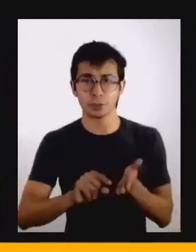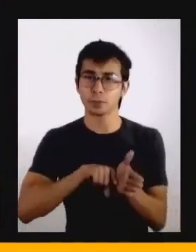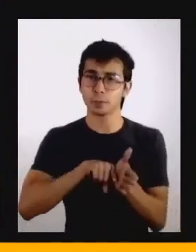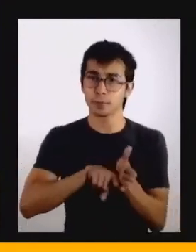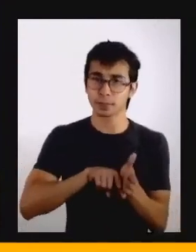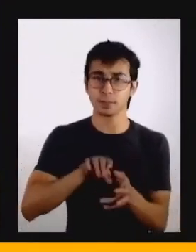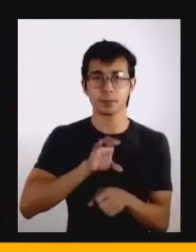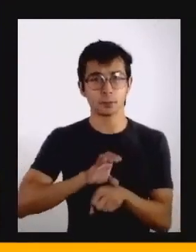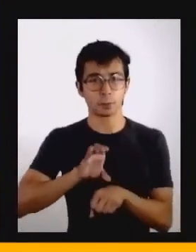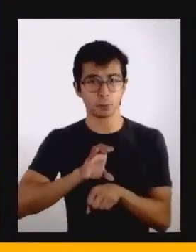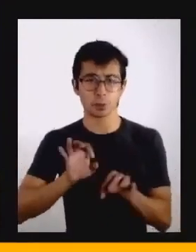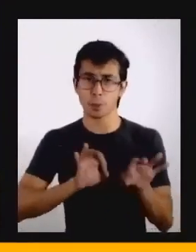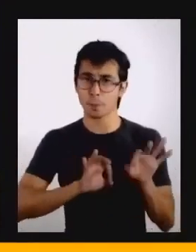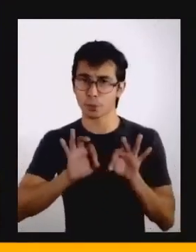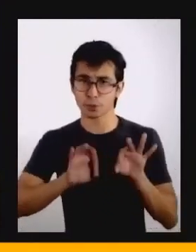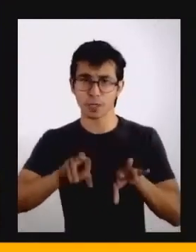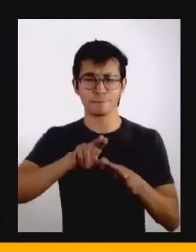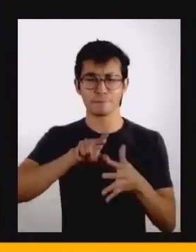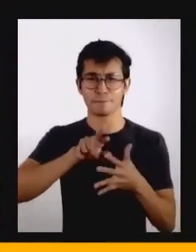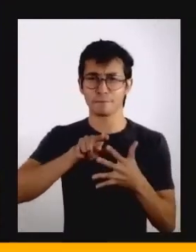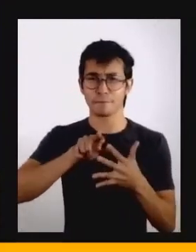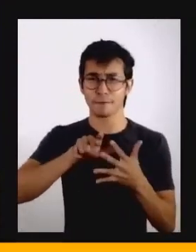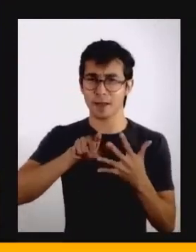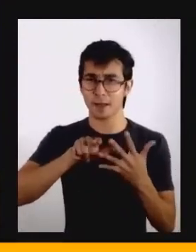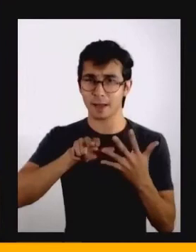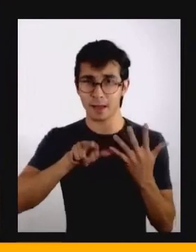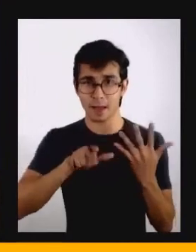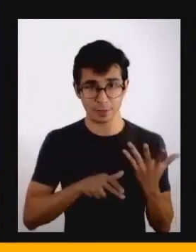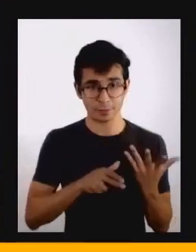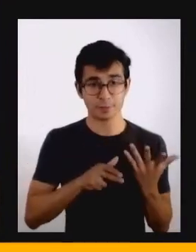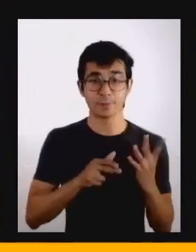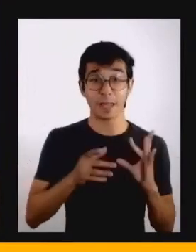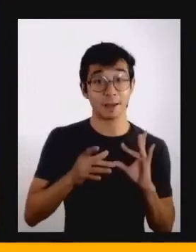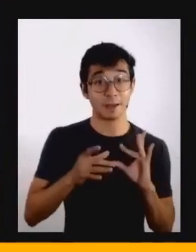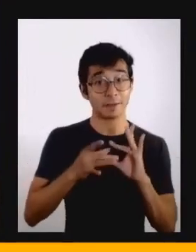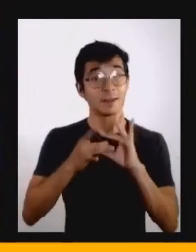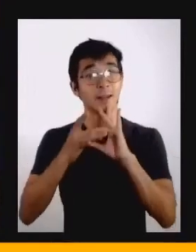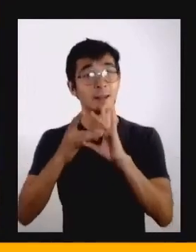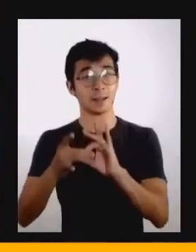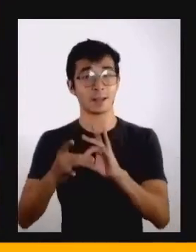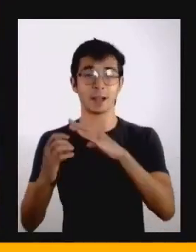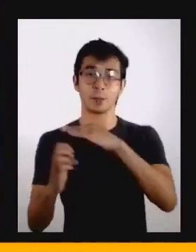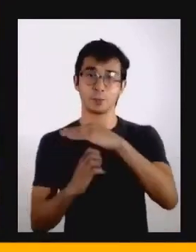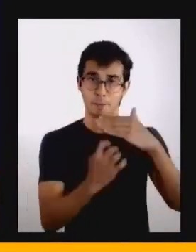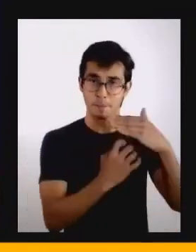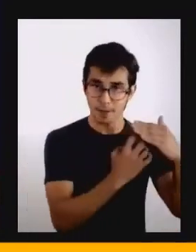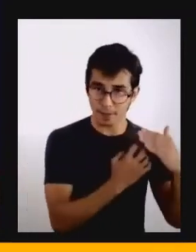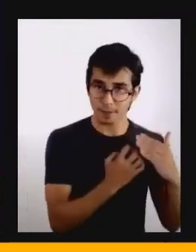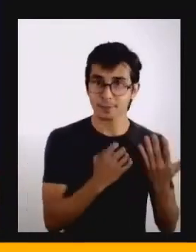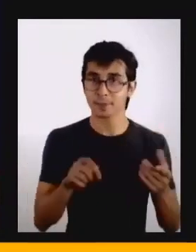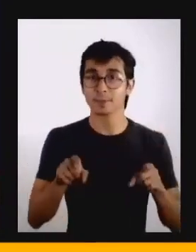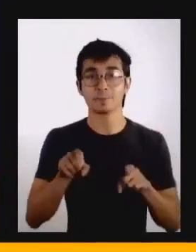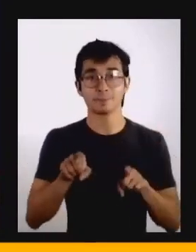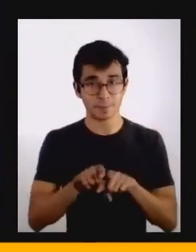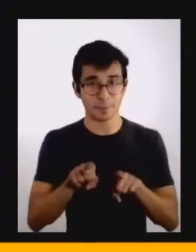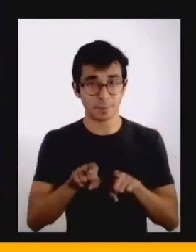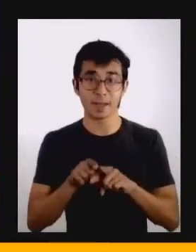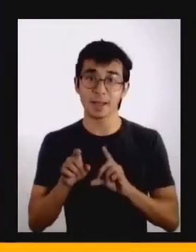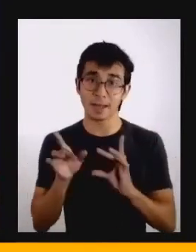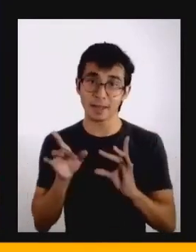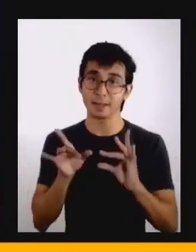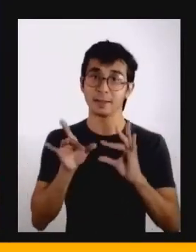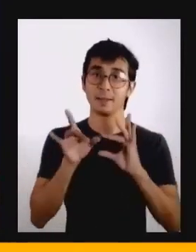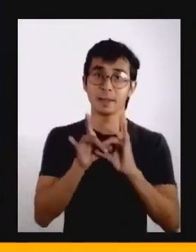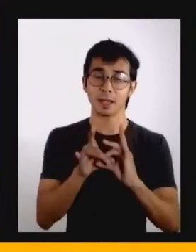projetos, junto a comunidades que a gente conecta essas organizações com esses agentes de transformação que vêm